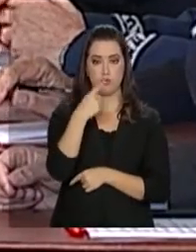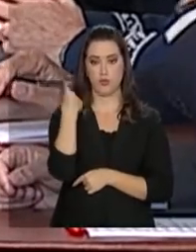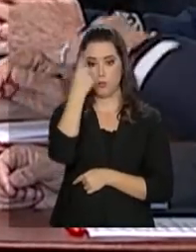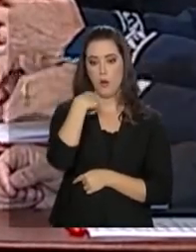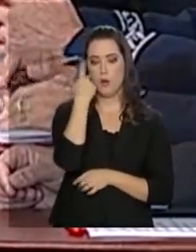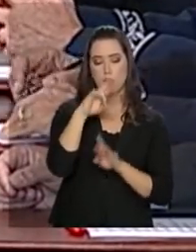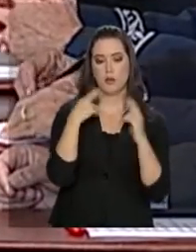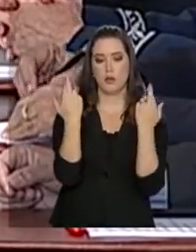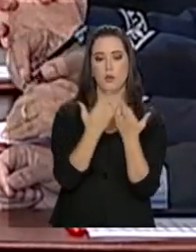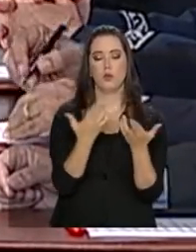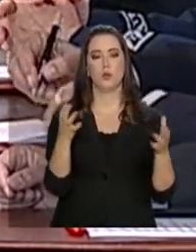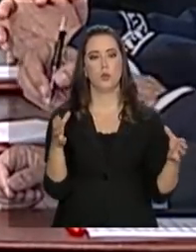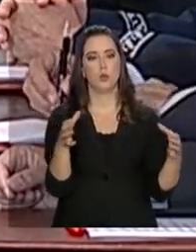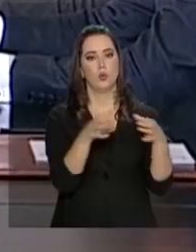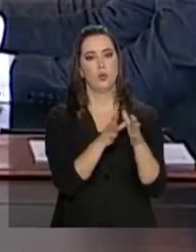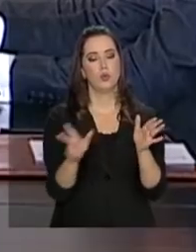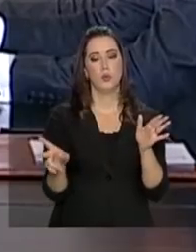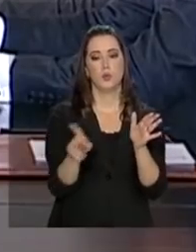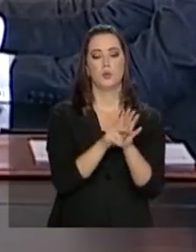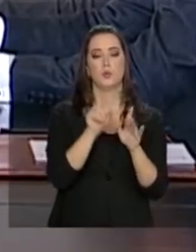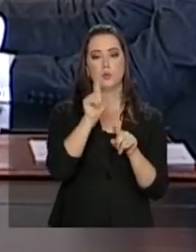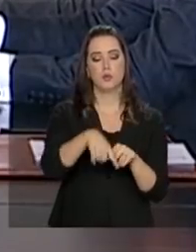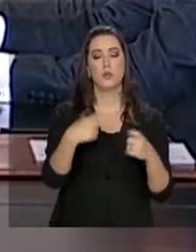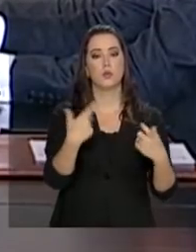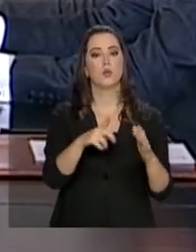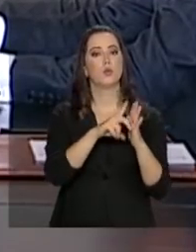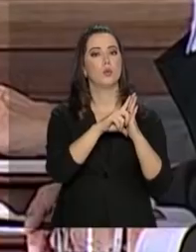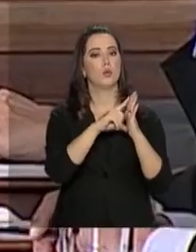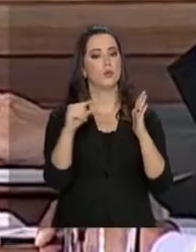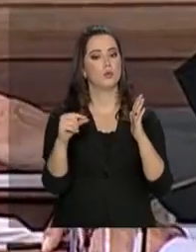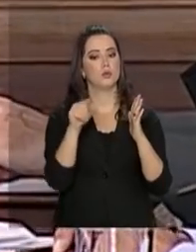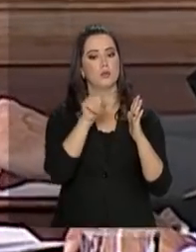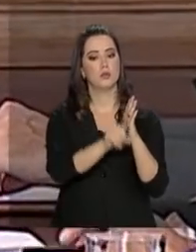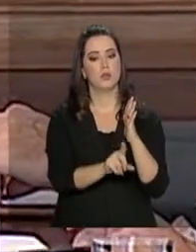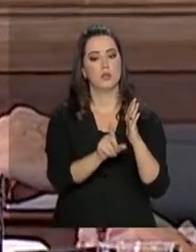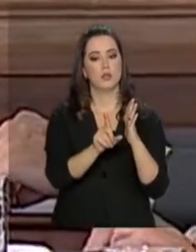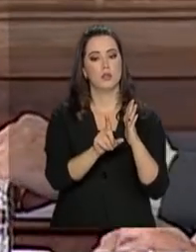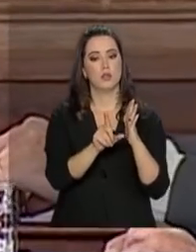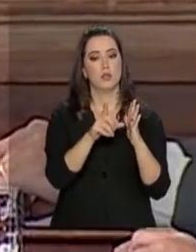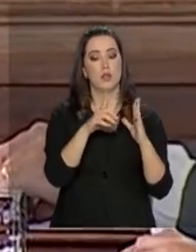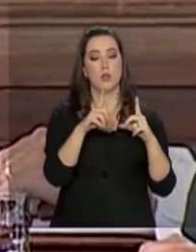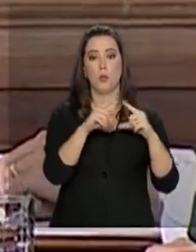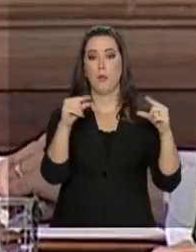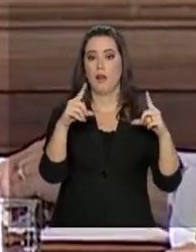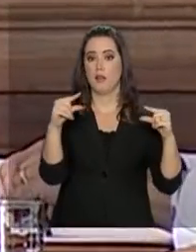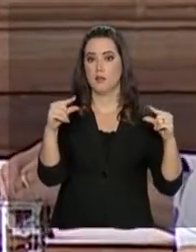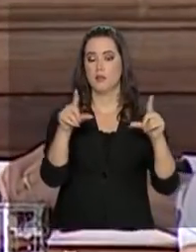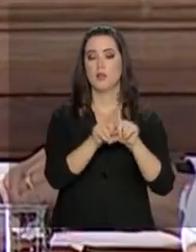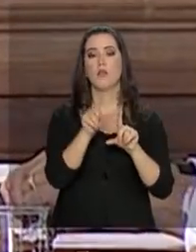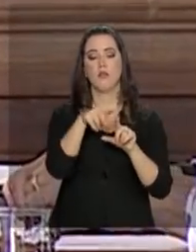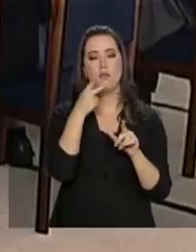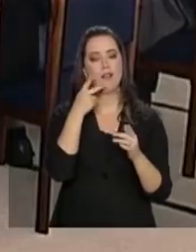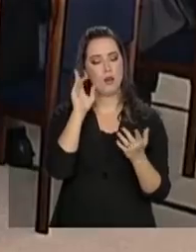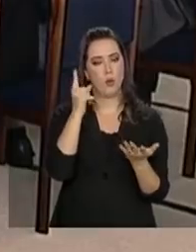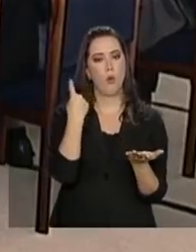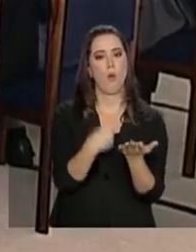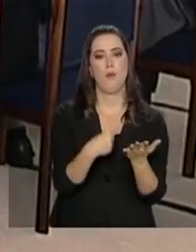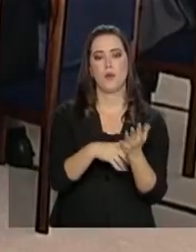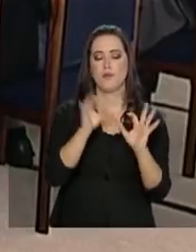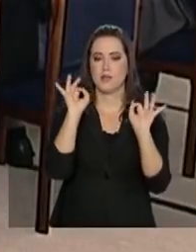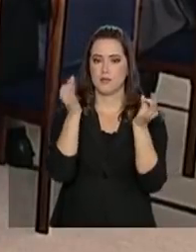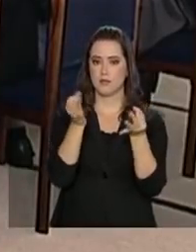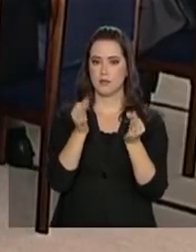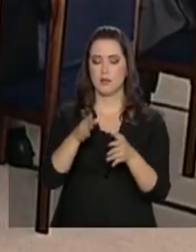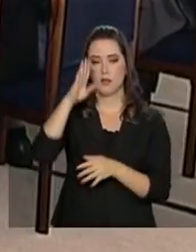dos Conselhos da República e de Defesa Nacional no Palácio da Alvorada, o presidente Michel Temer confirmou a intervenção federal no Estado de